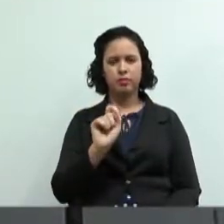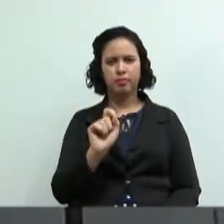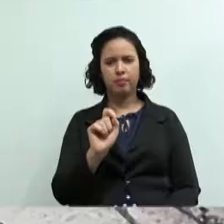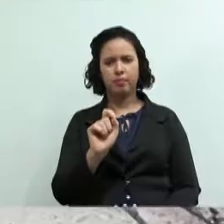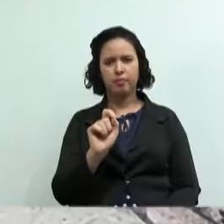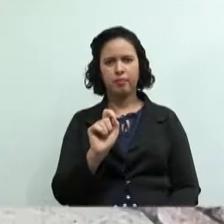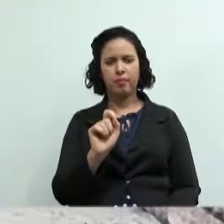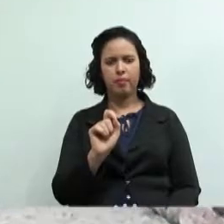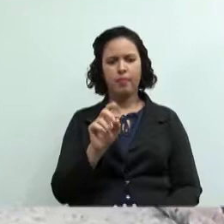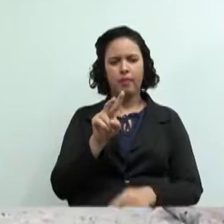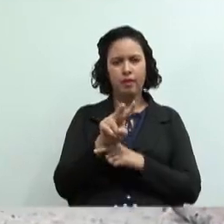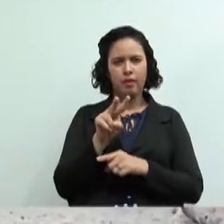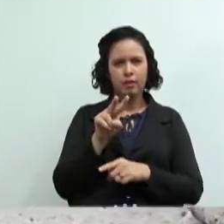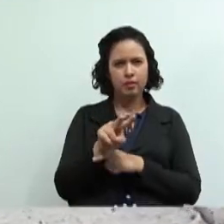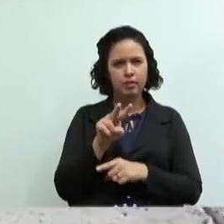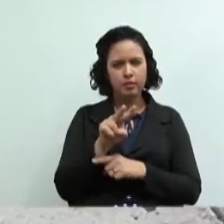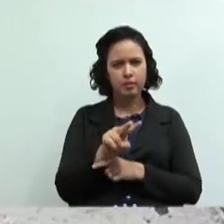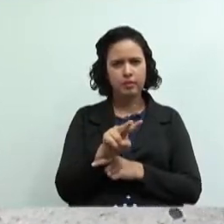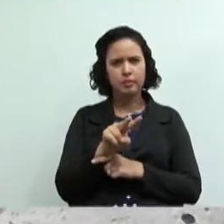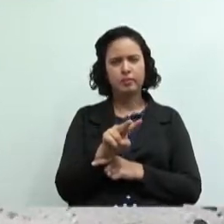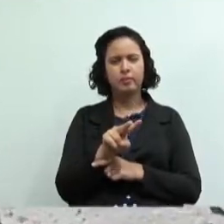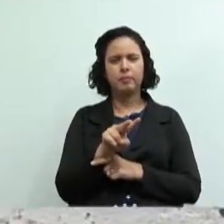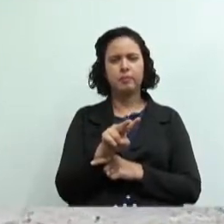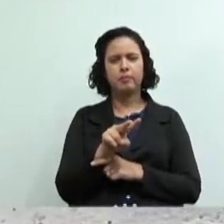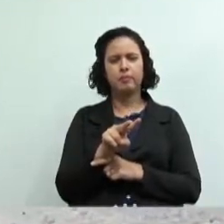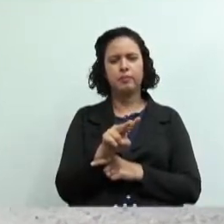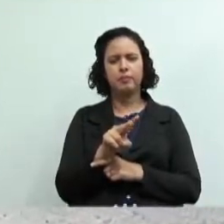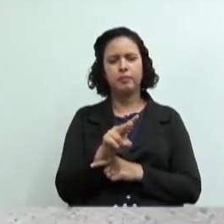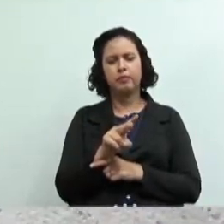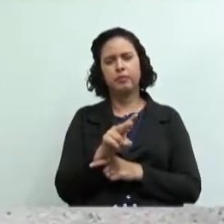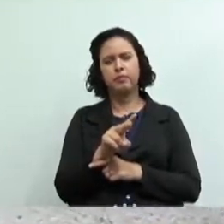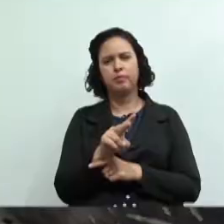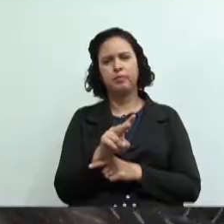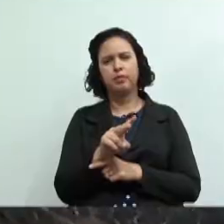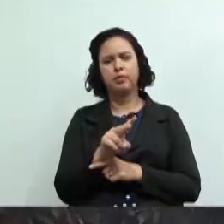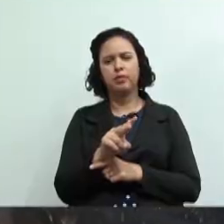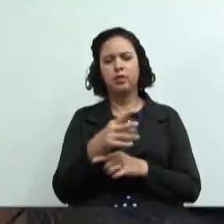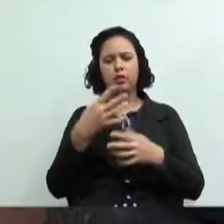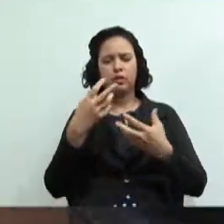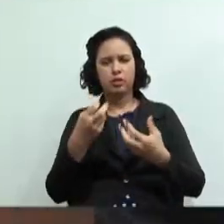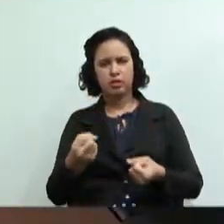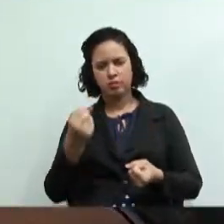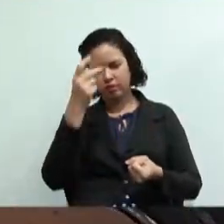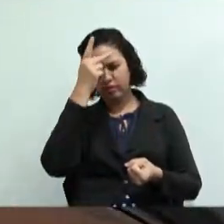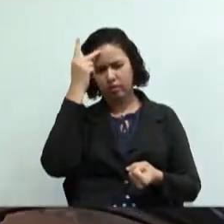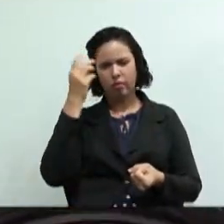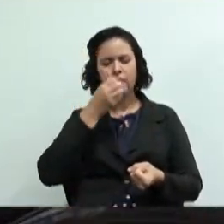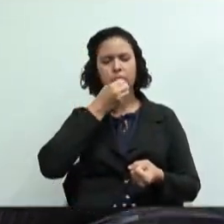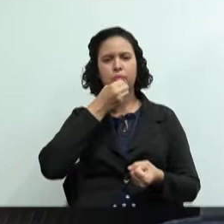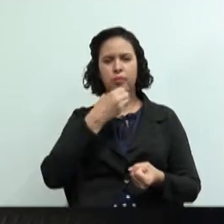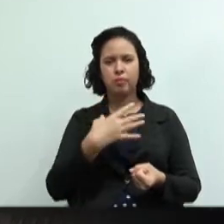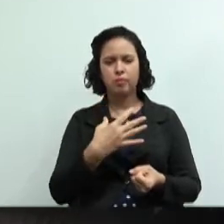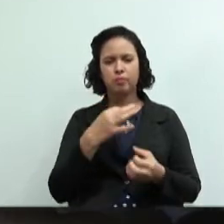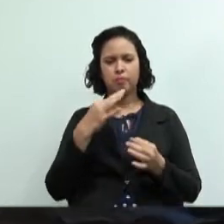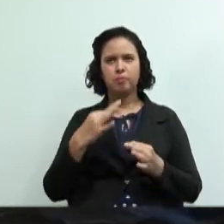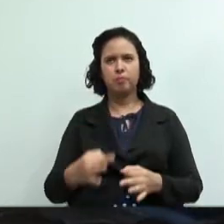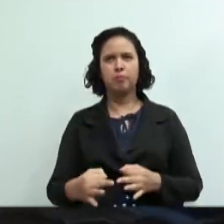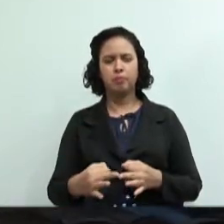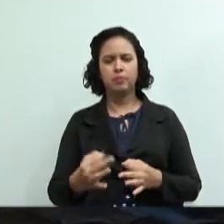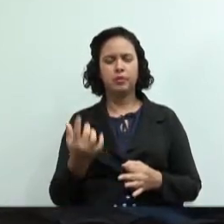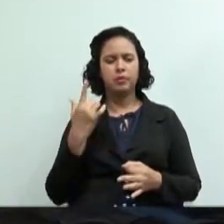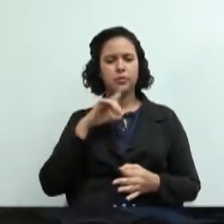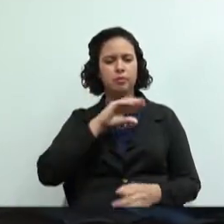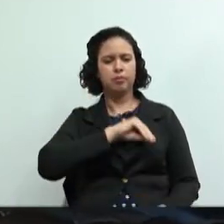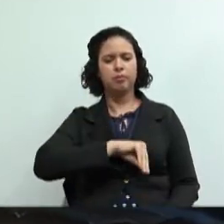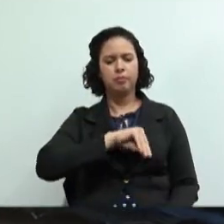rigoroso e vi pro pavilhão que tem regalias que só aceita pessoas com bom comportamento mudou que eu passei a receber um salário e